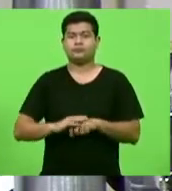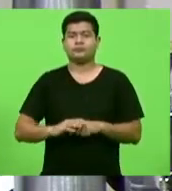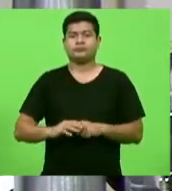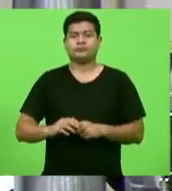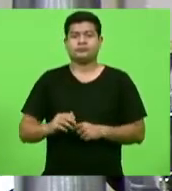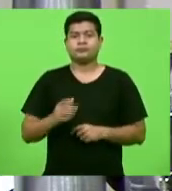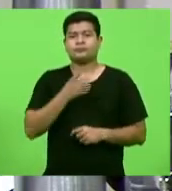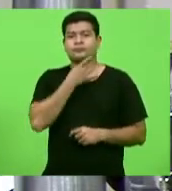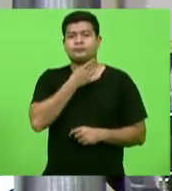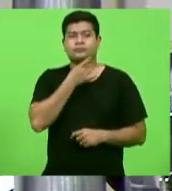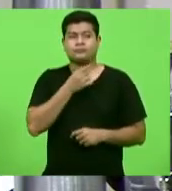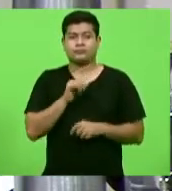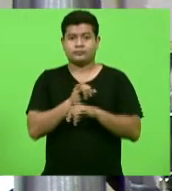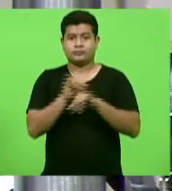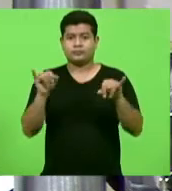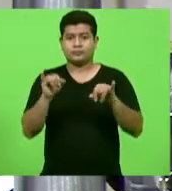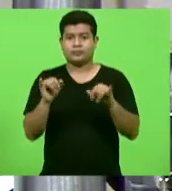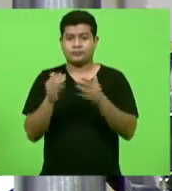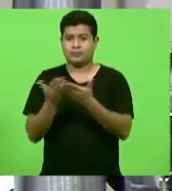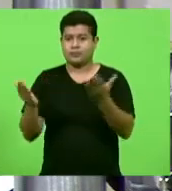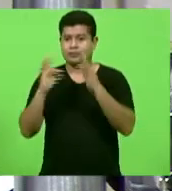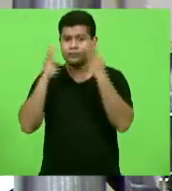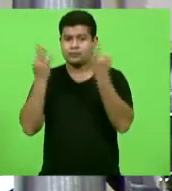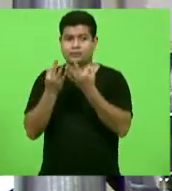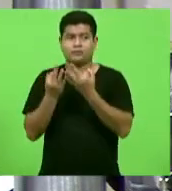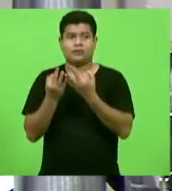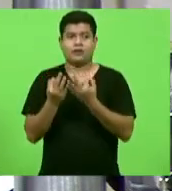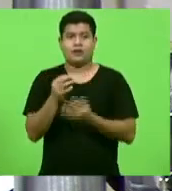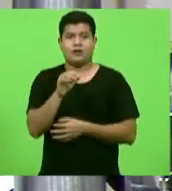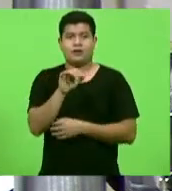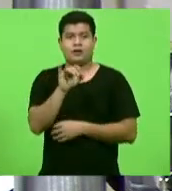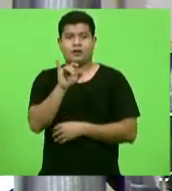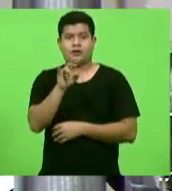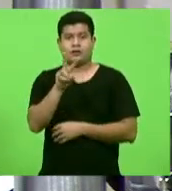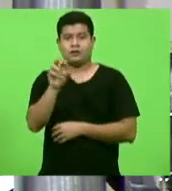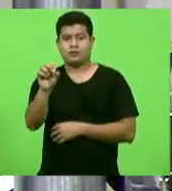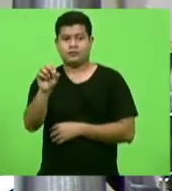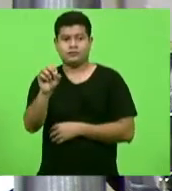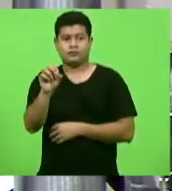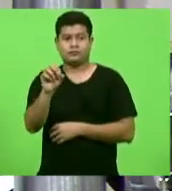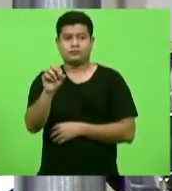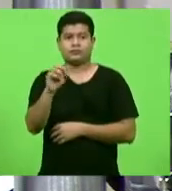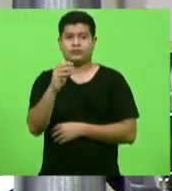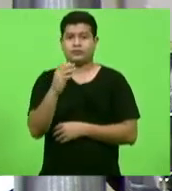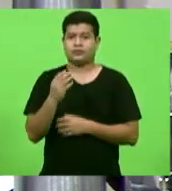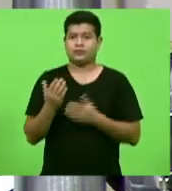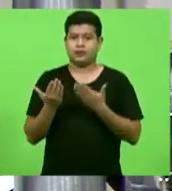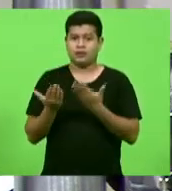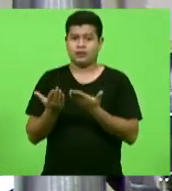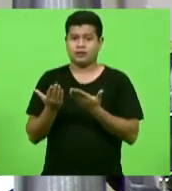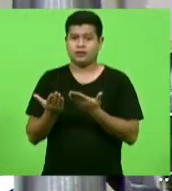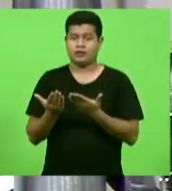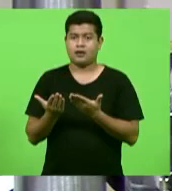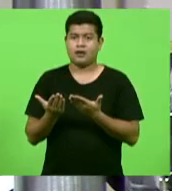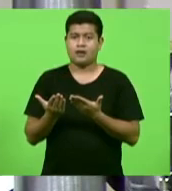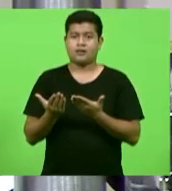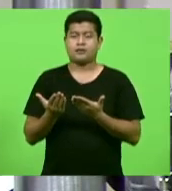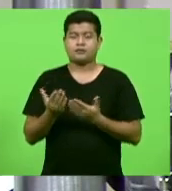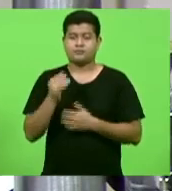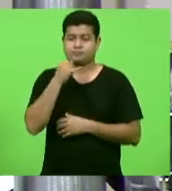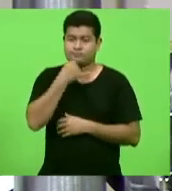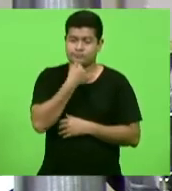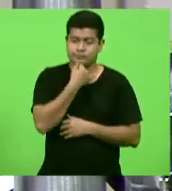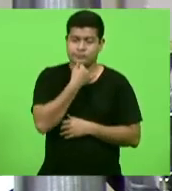Cobalchini, manifestando aos familiares do senador Ivo, do senhor Ivo Tadeu Bianchini, pesar pelo seu